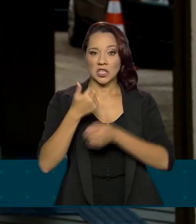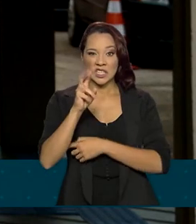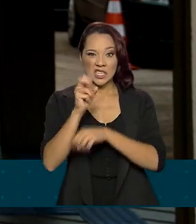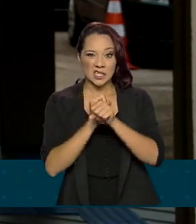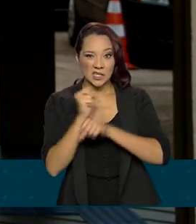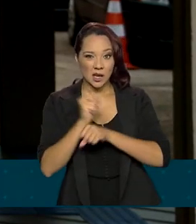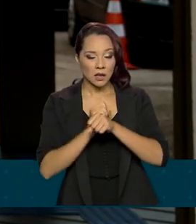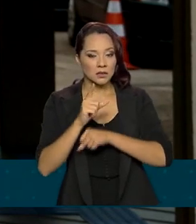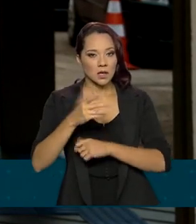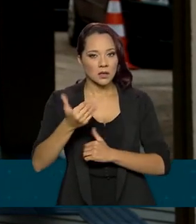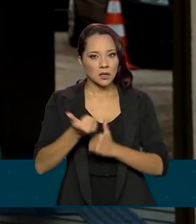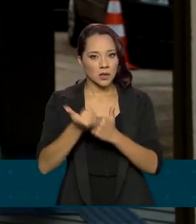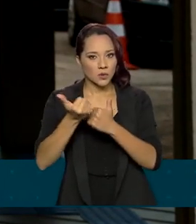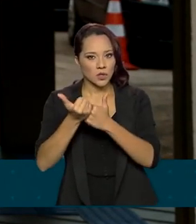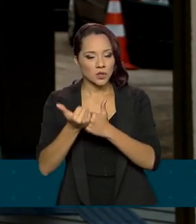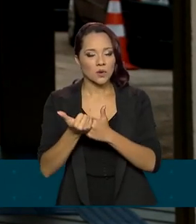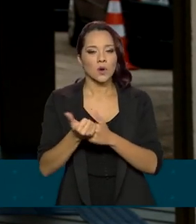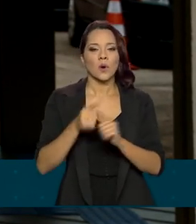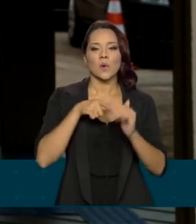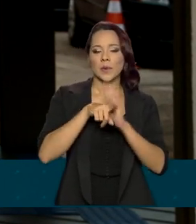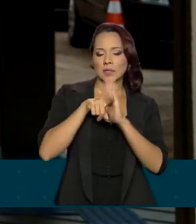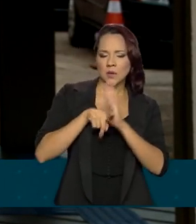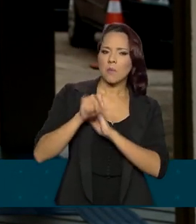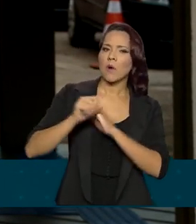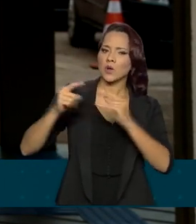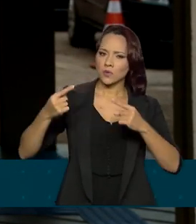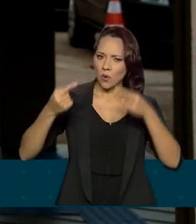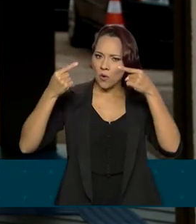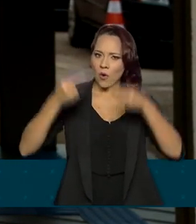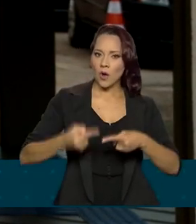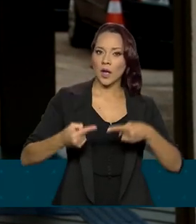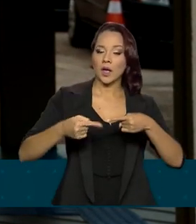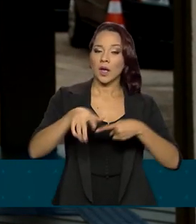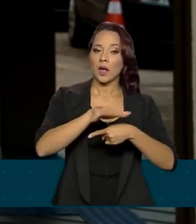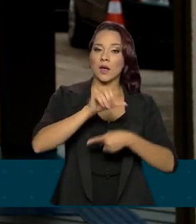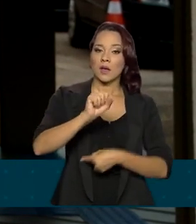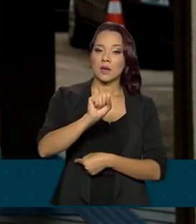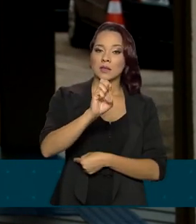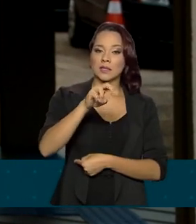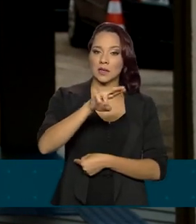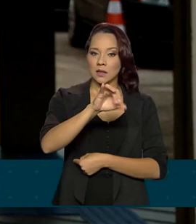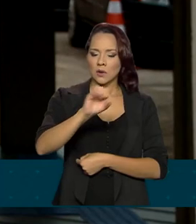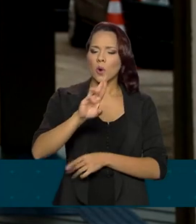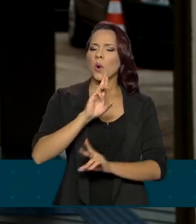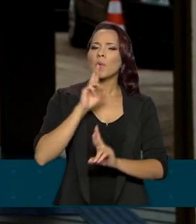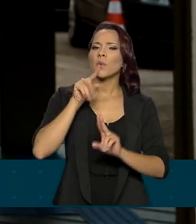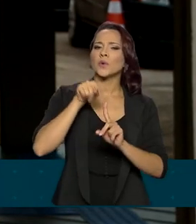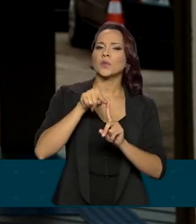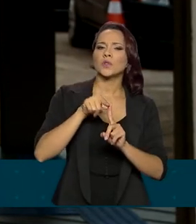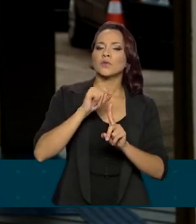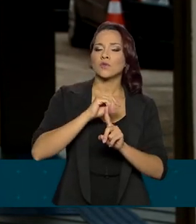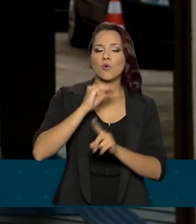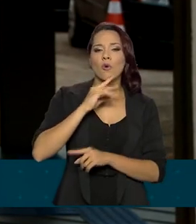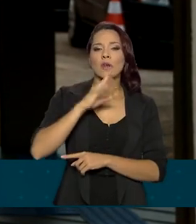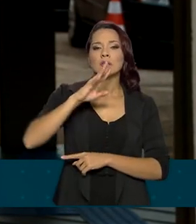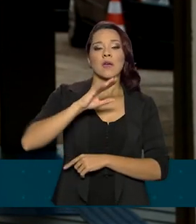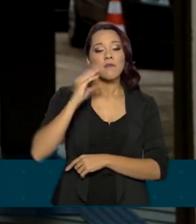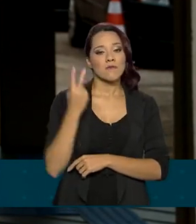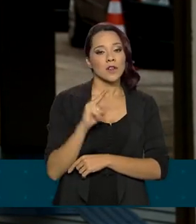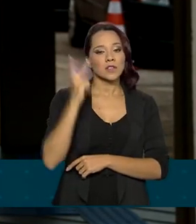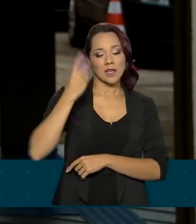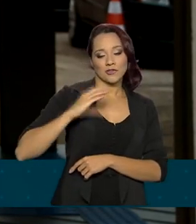anos recebendo esse auxílio, o pesquisador pode concorrer à categoria Sênior, que tem o objetivo de reconhecer e valorizar